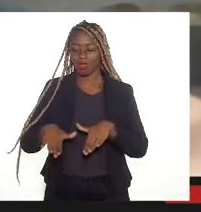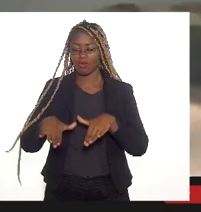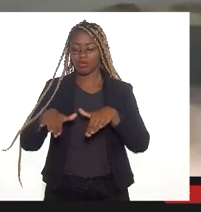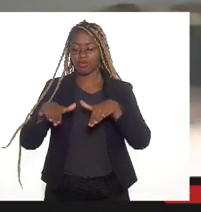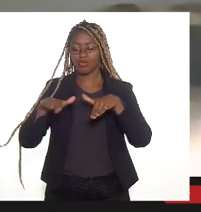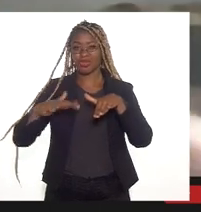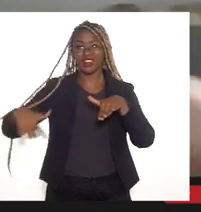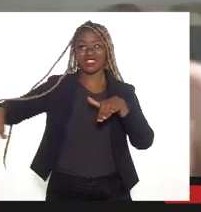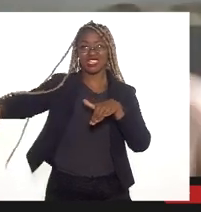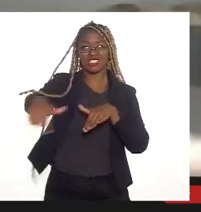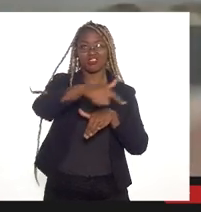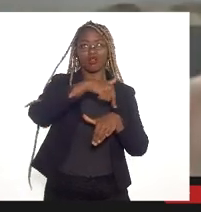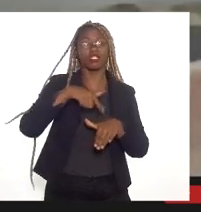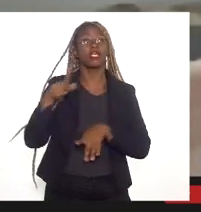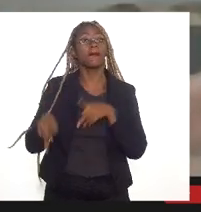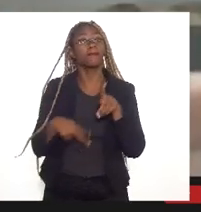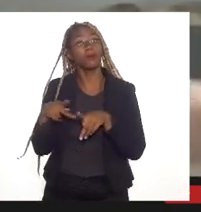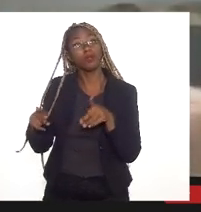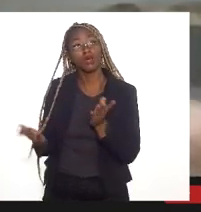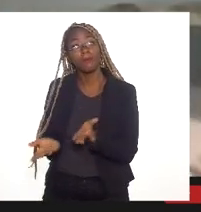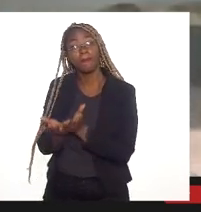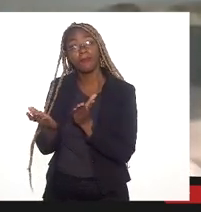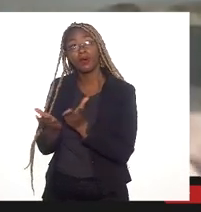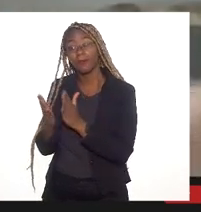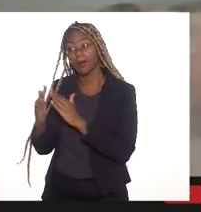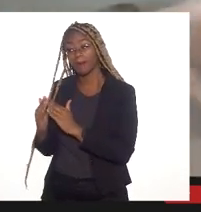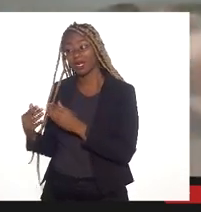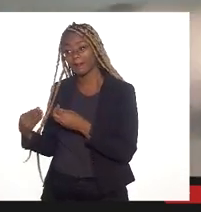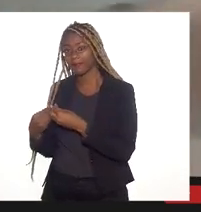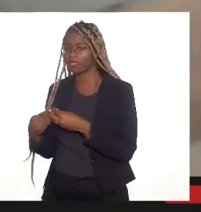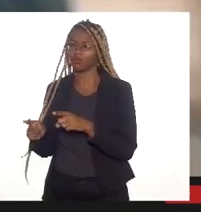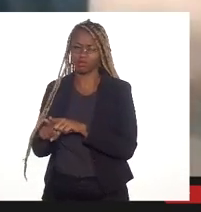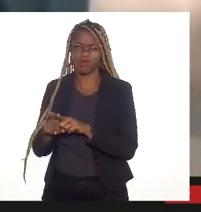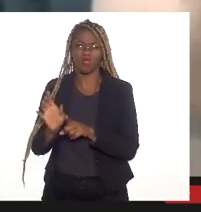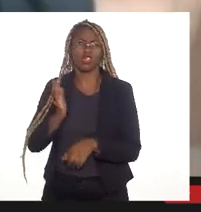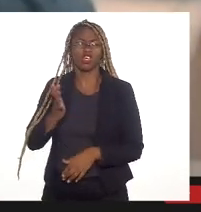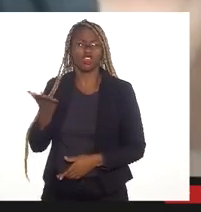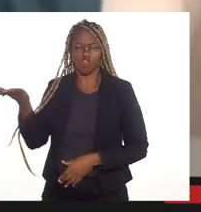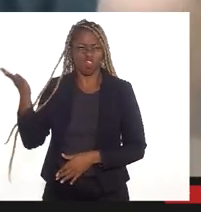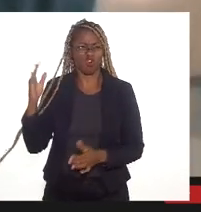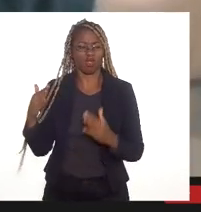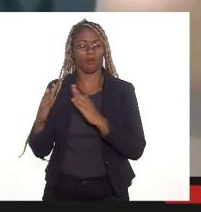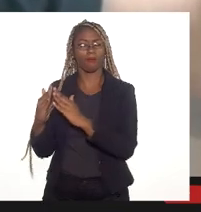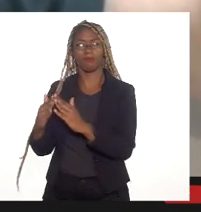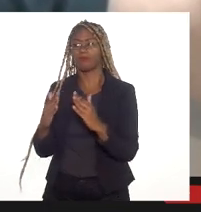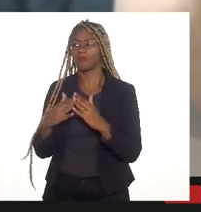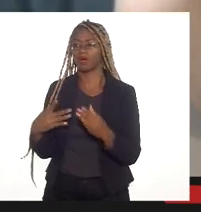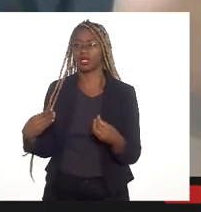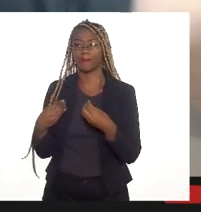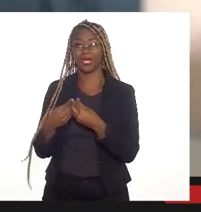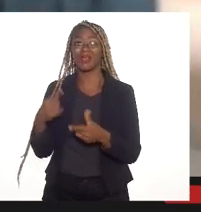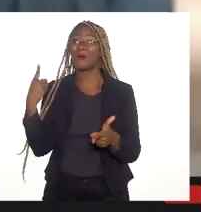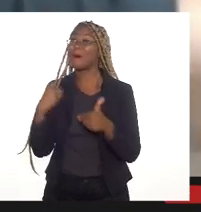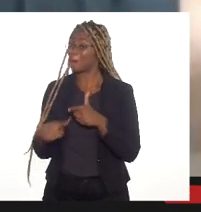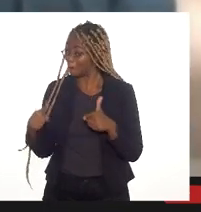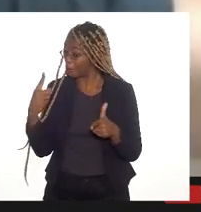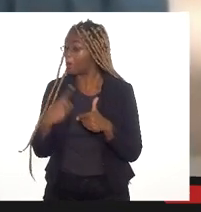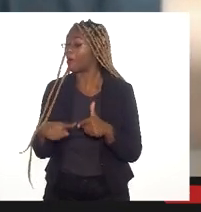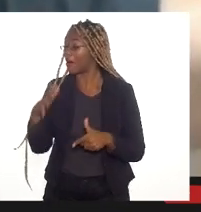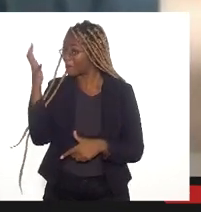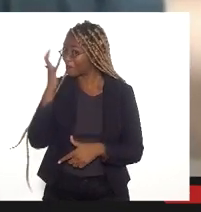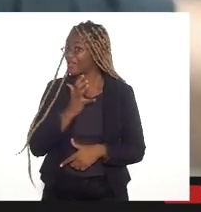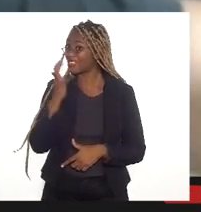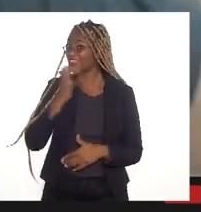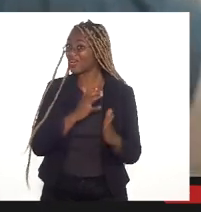toda aquela população carente e não carente que mora no entorno vai ter problemas graves, especialmente